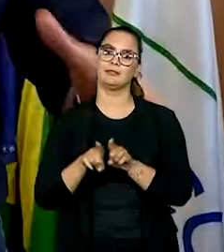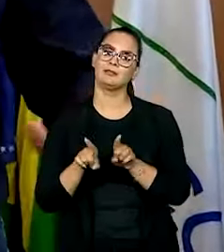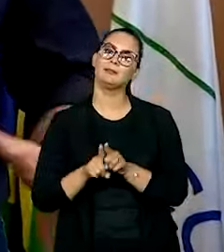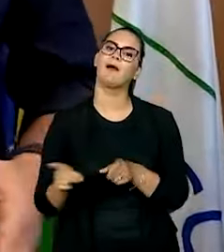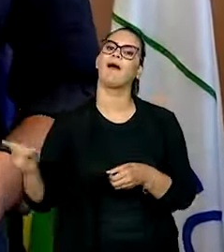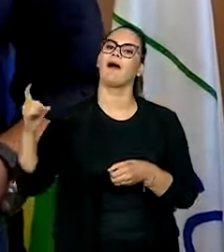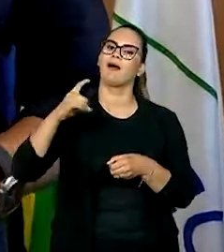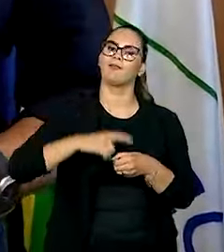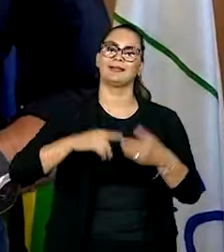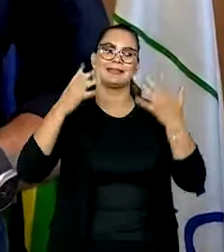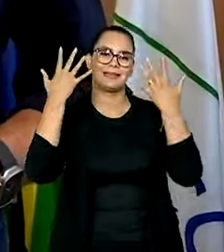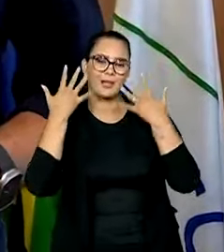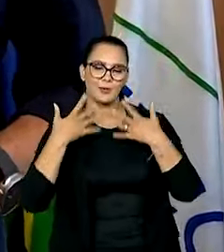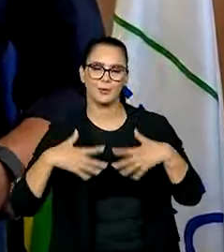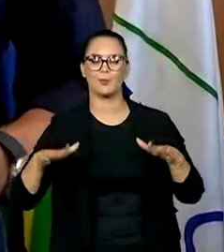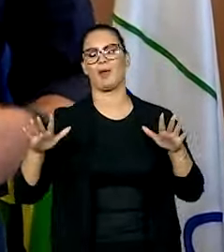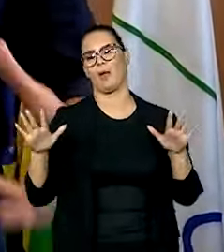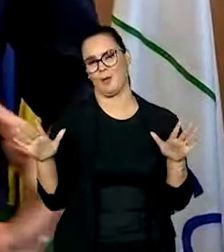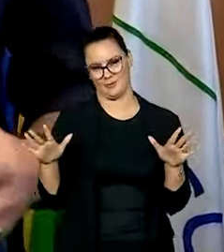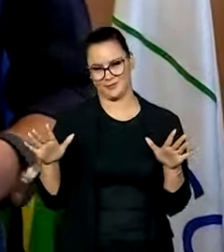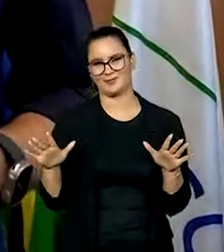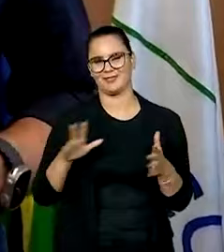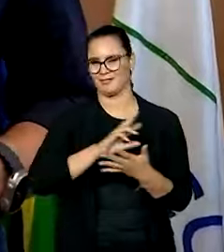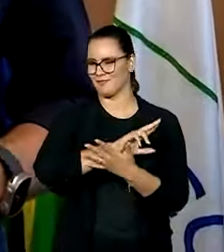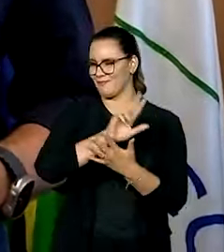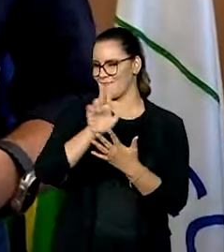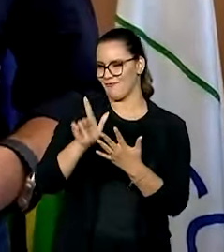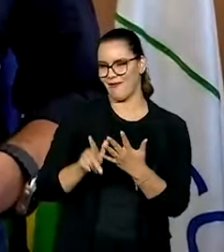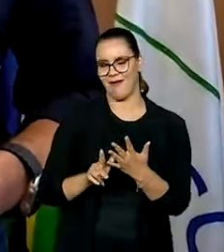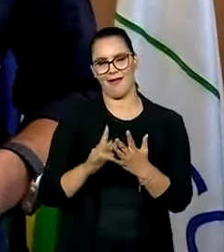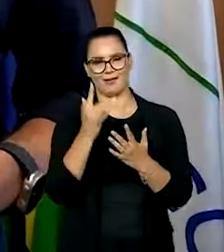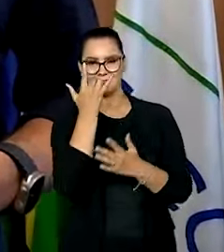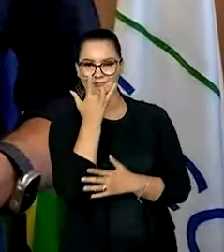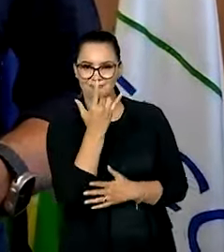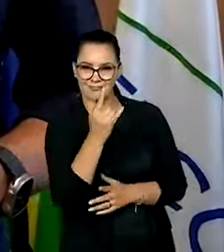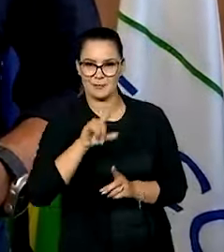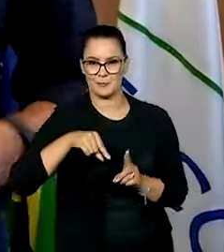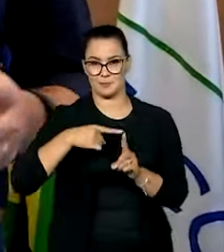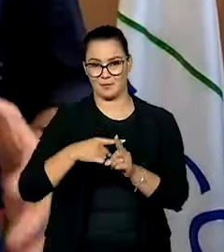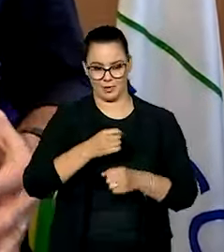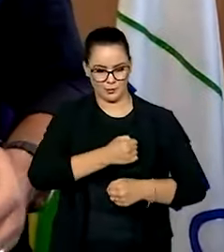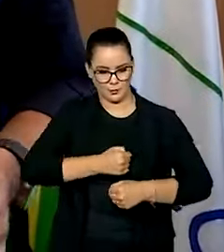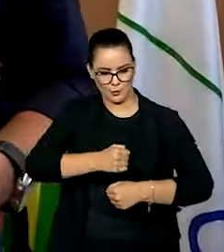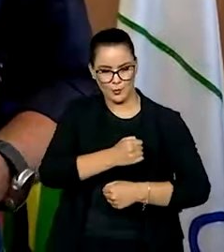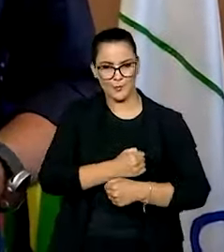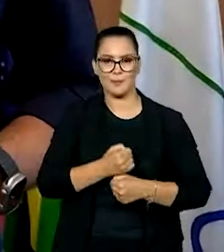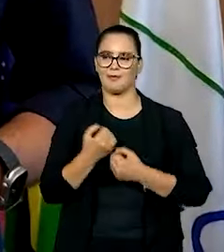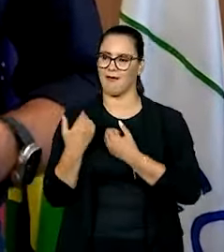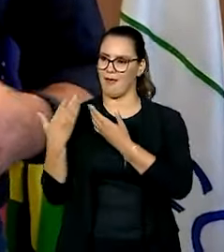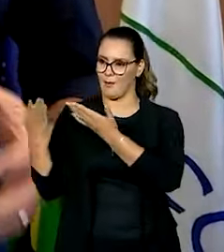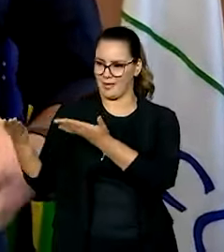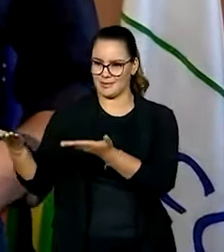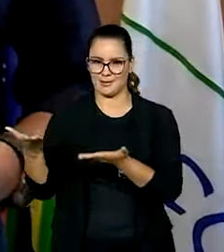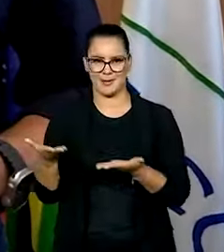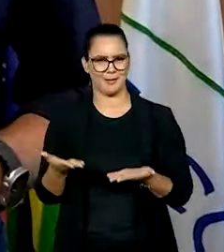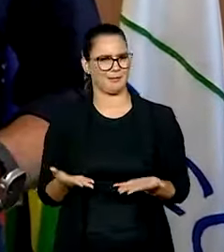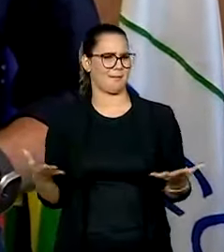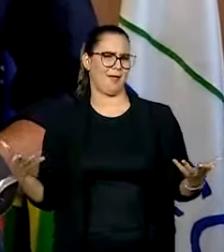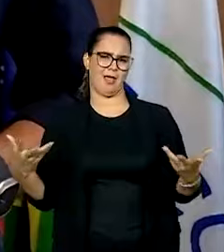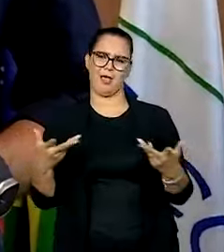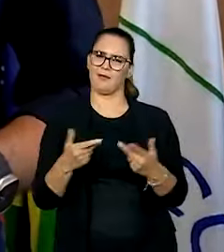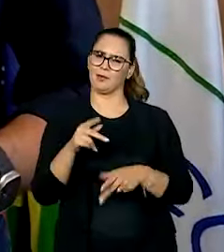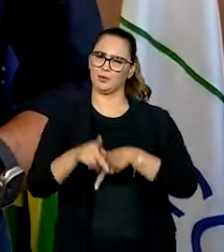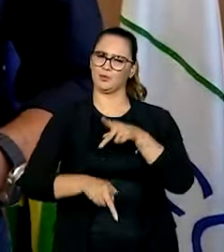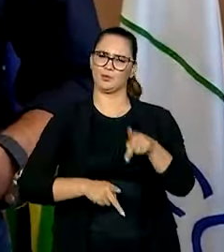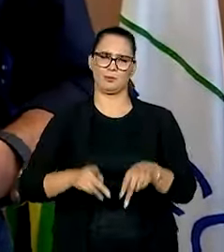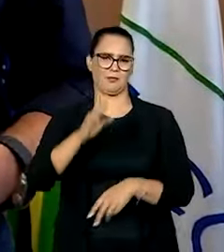patrimônio natural turístico brasileiro. Os diversos atrativos turísticos, somado à nossa culinária, à hospitalidade belíssima de todo